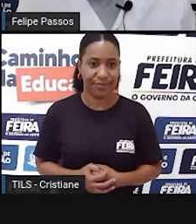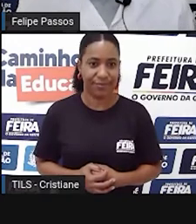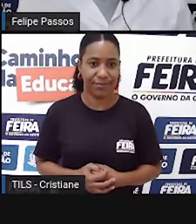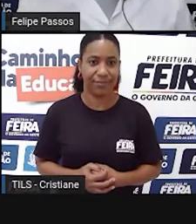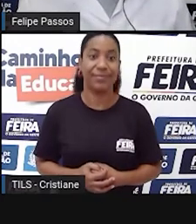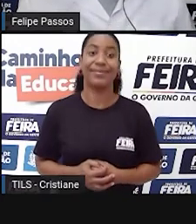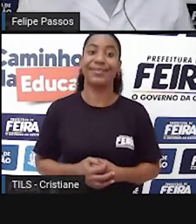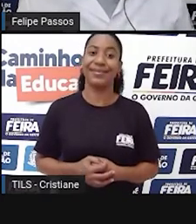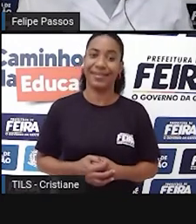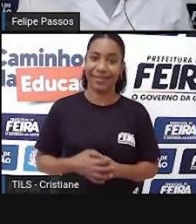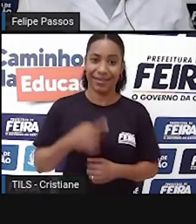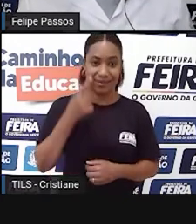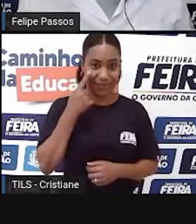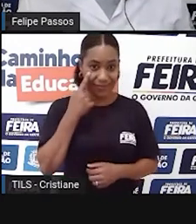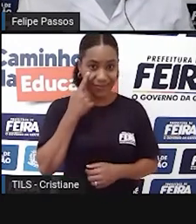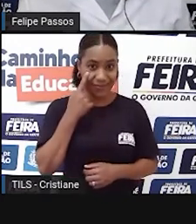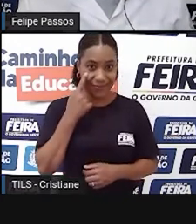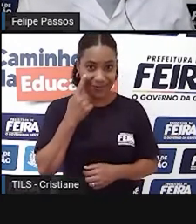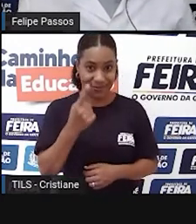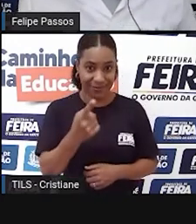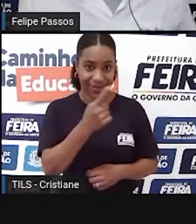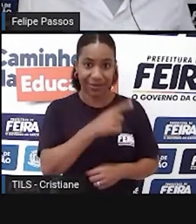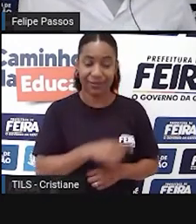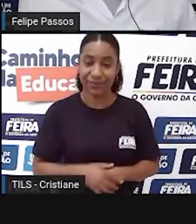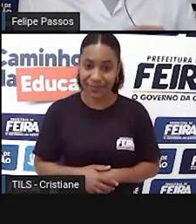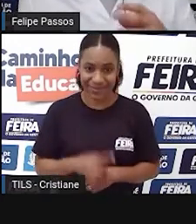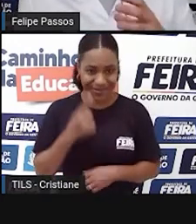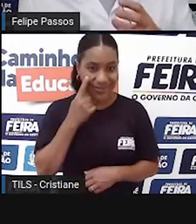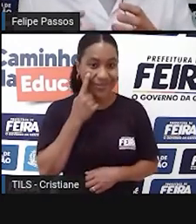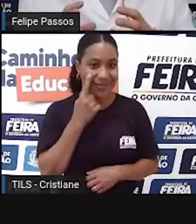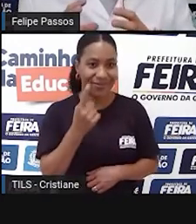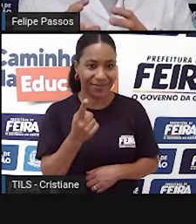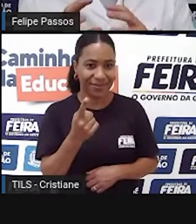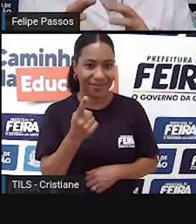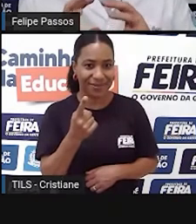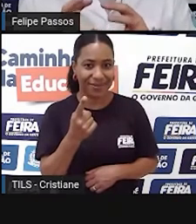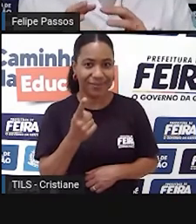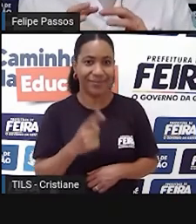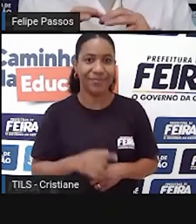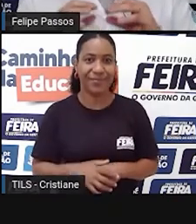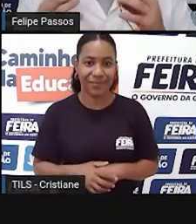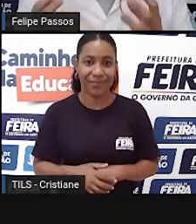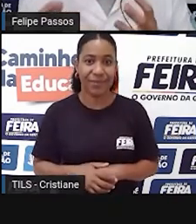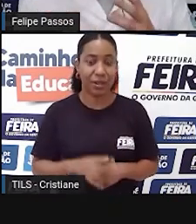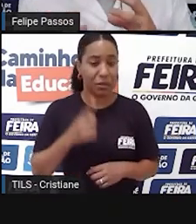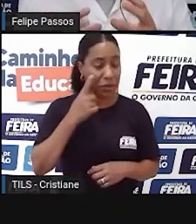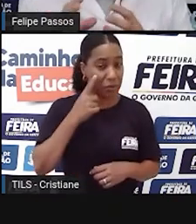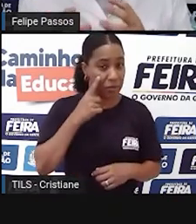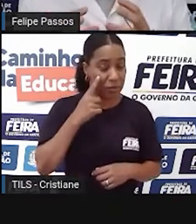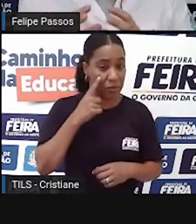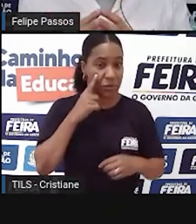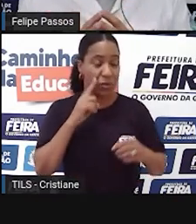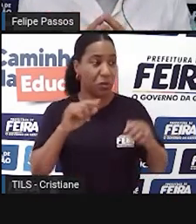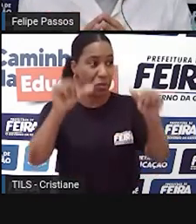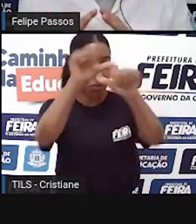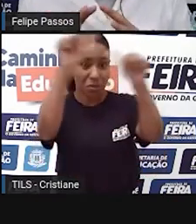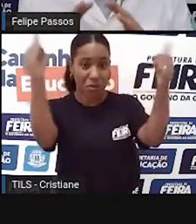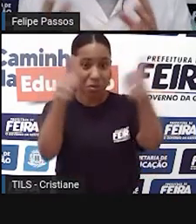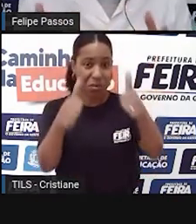Nessa imagem aqui, a gente tem uma visão bem